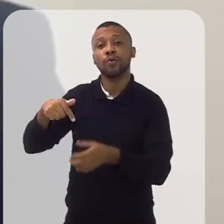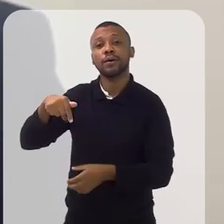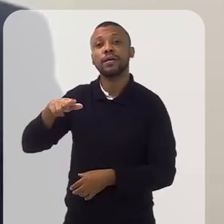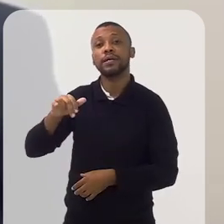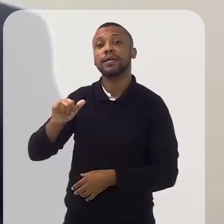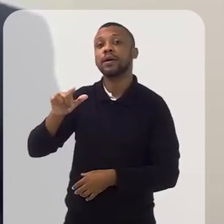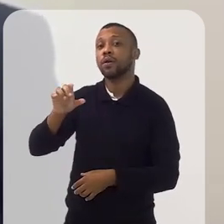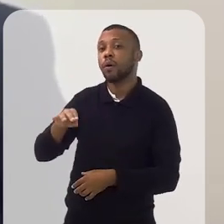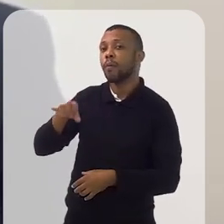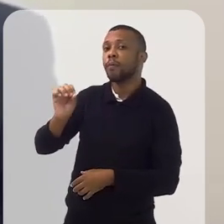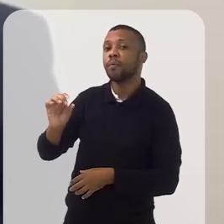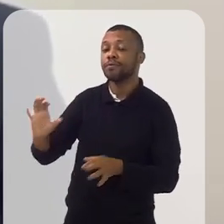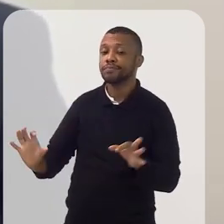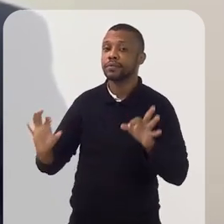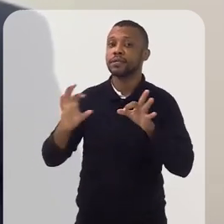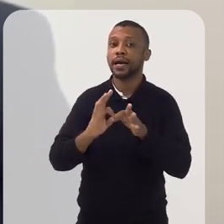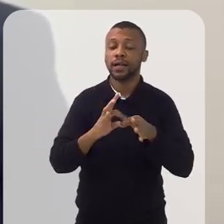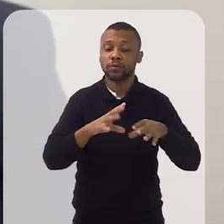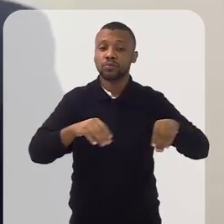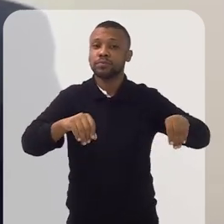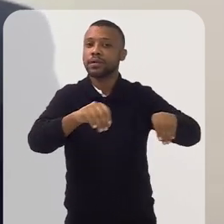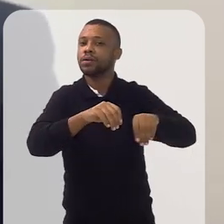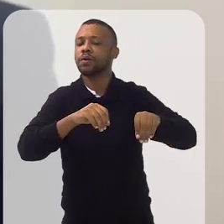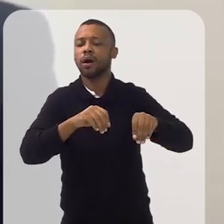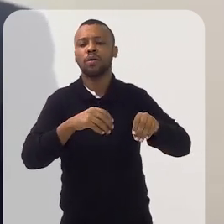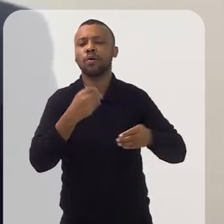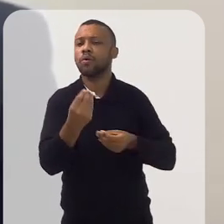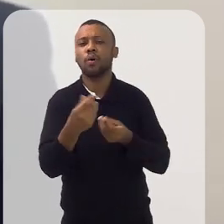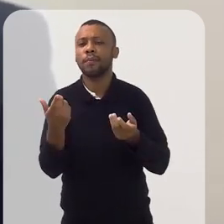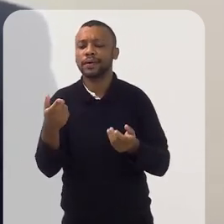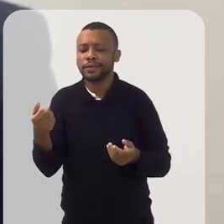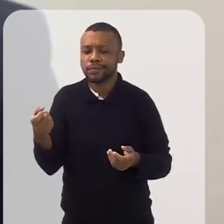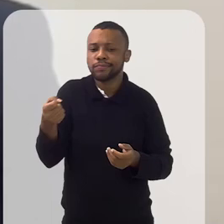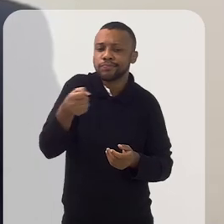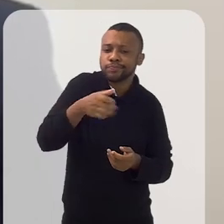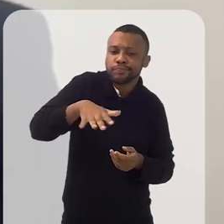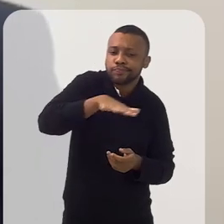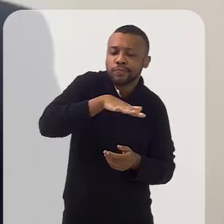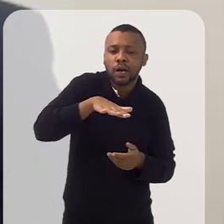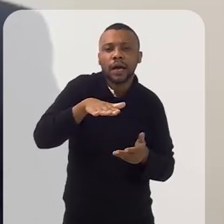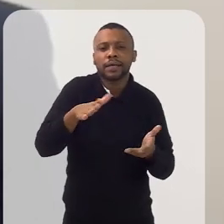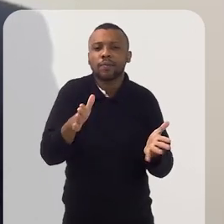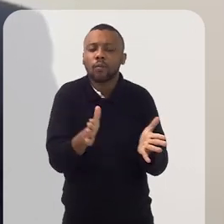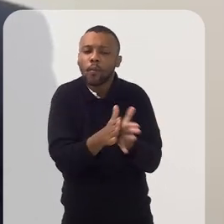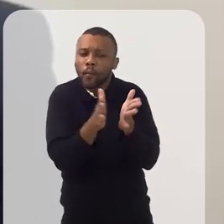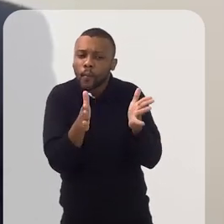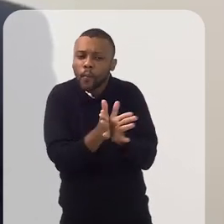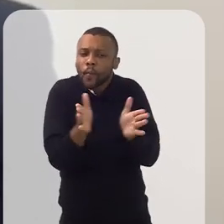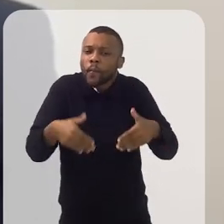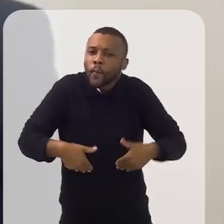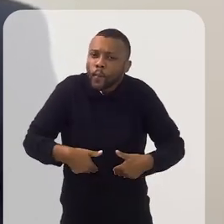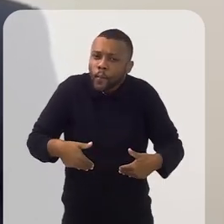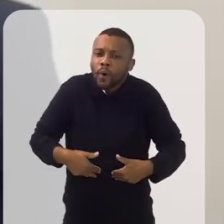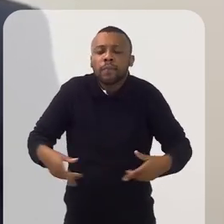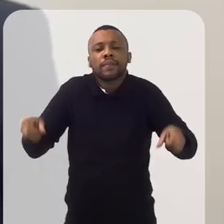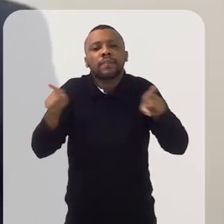com o território. Como é que eles estão colocados em relação ao território? Porque essa situação de fome também